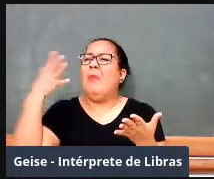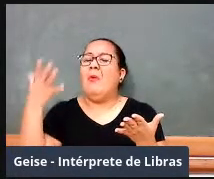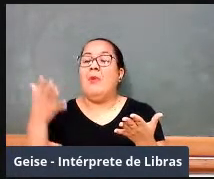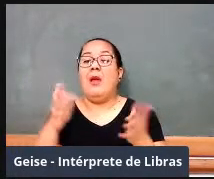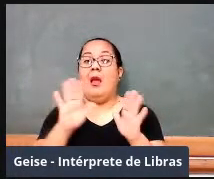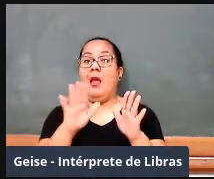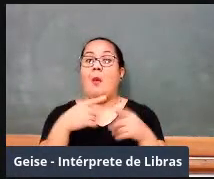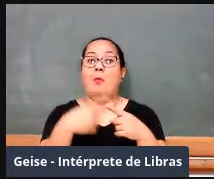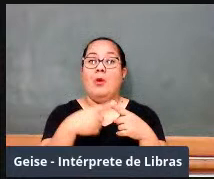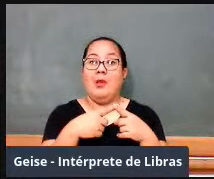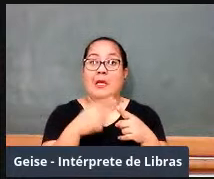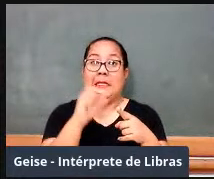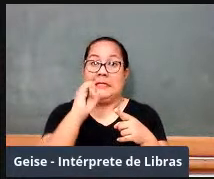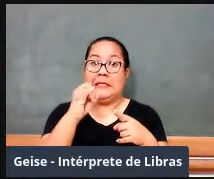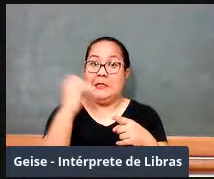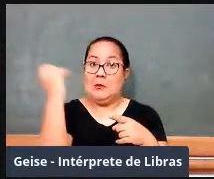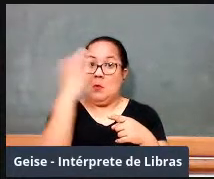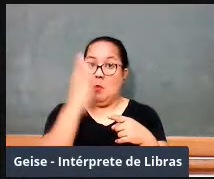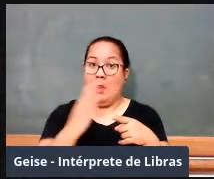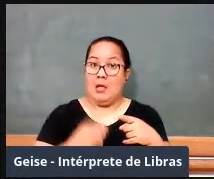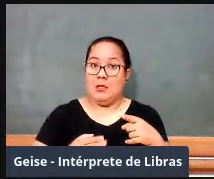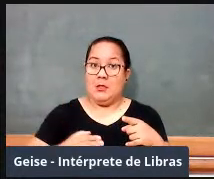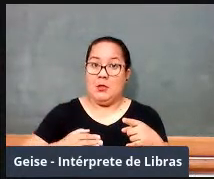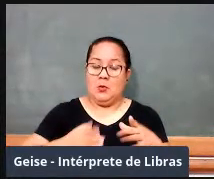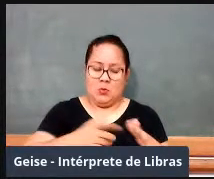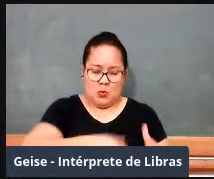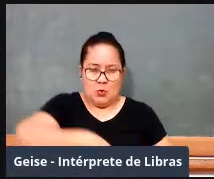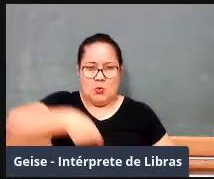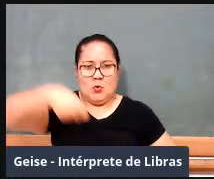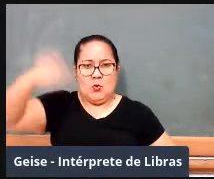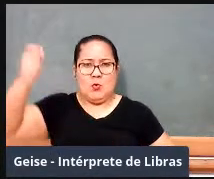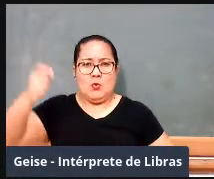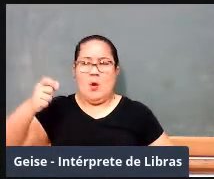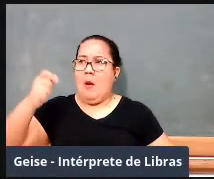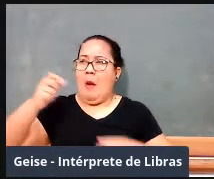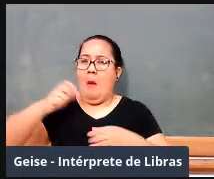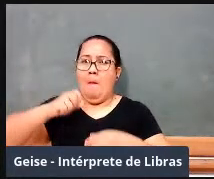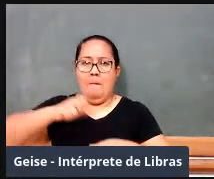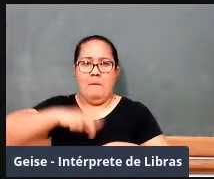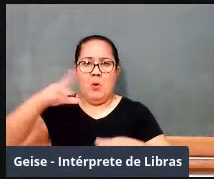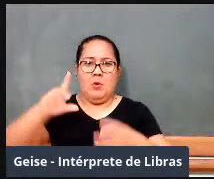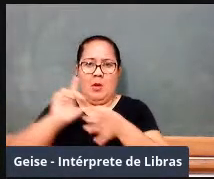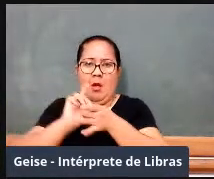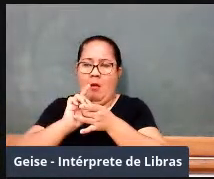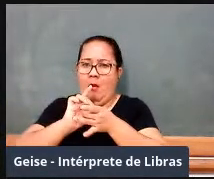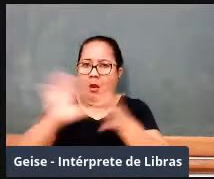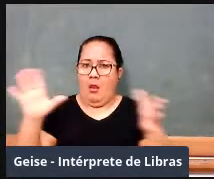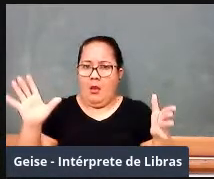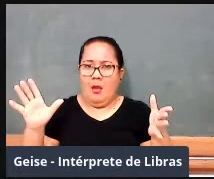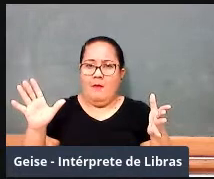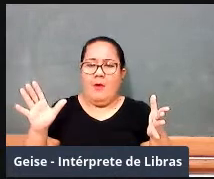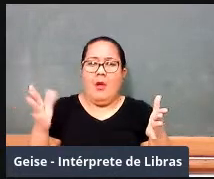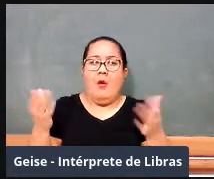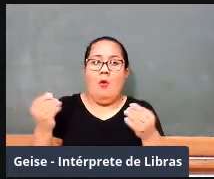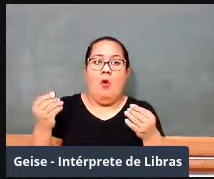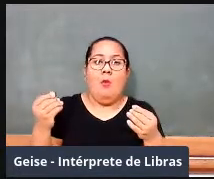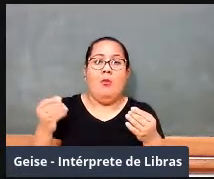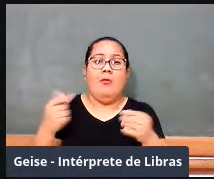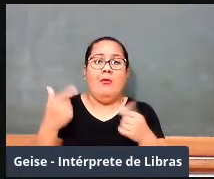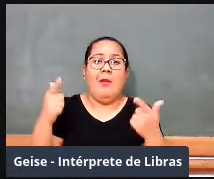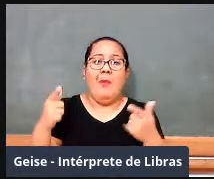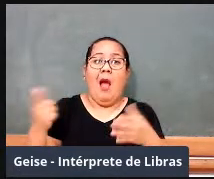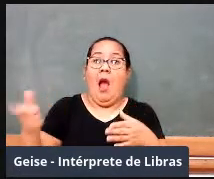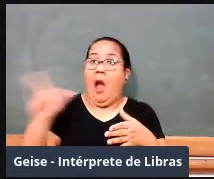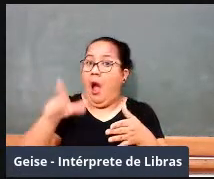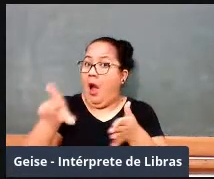superiores no Brasil, porque não tem mais sentido mandar estudar em Portugal. Nós rompemos relações com Portugal, Dom